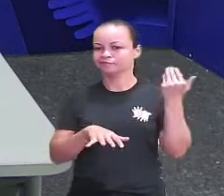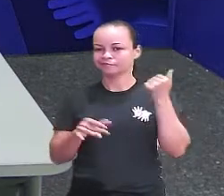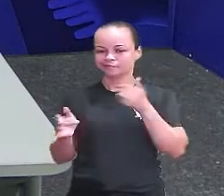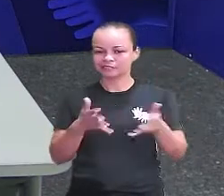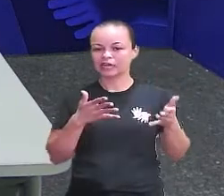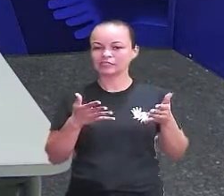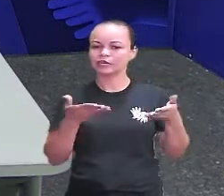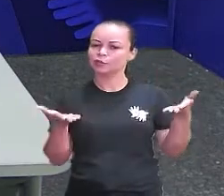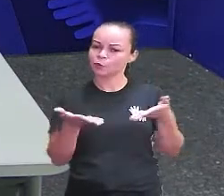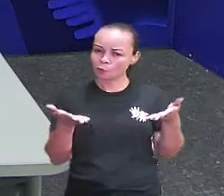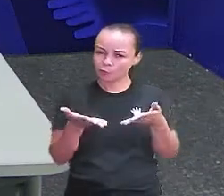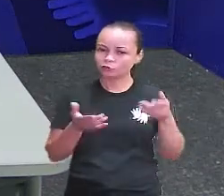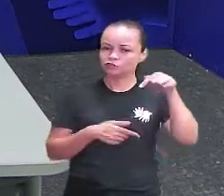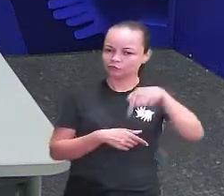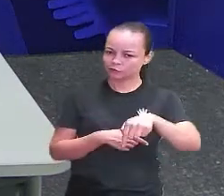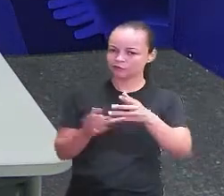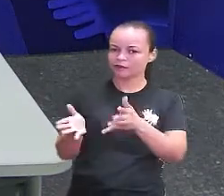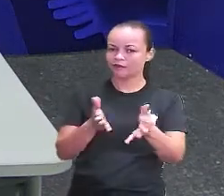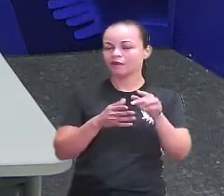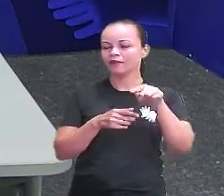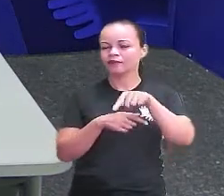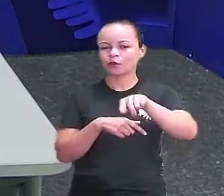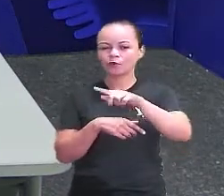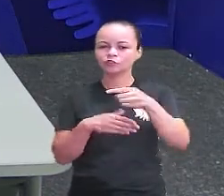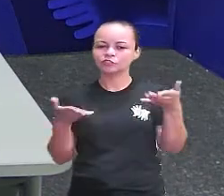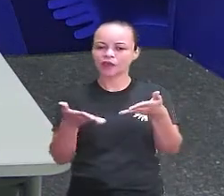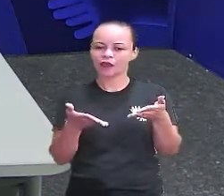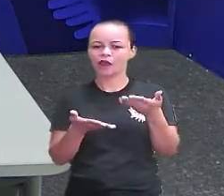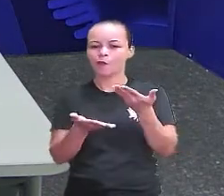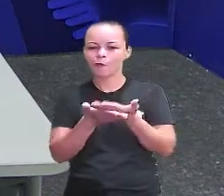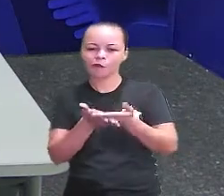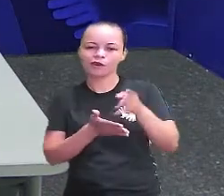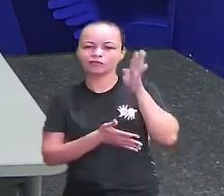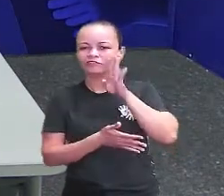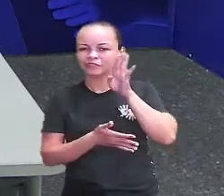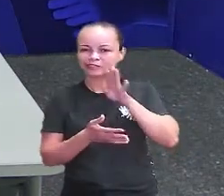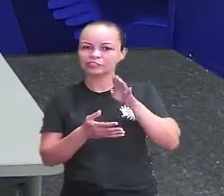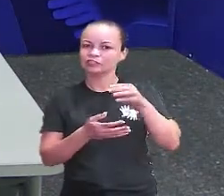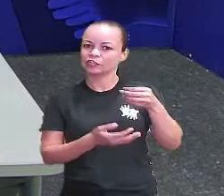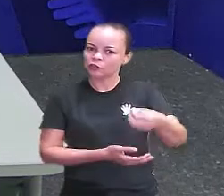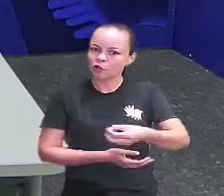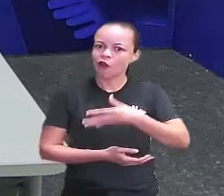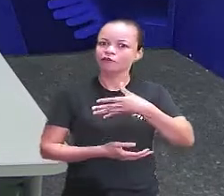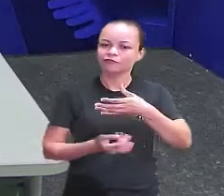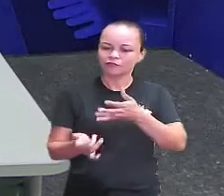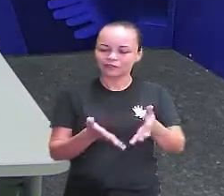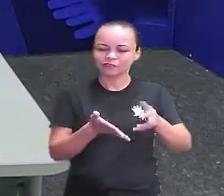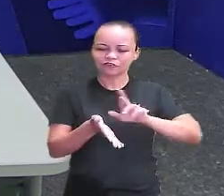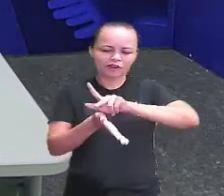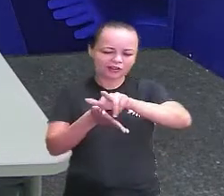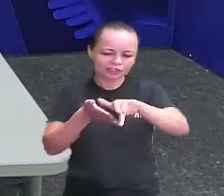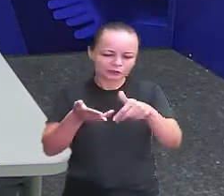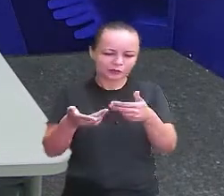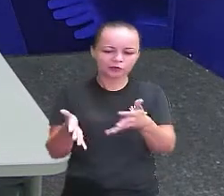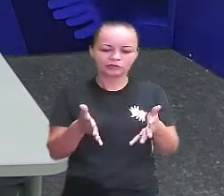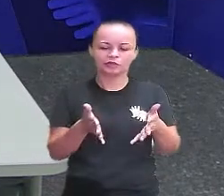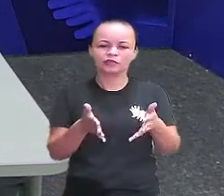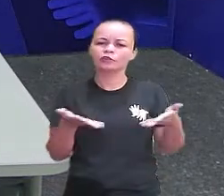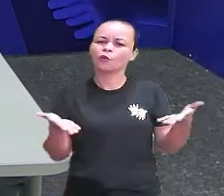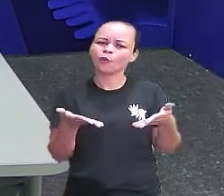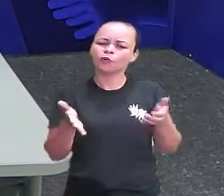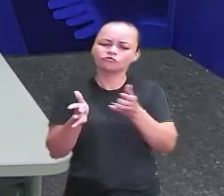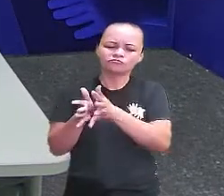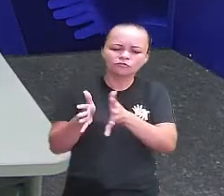Ah, eu sabia, tá bem divertida e é cheia de novidades, né? Pois é, hoje a gente vai continuar falando